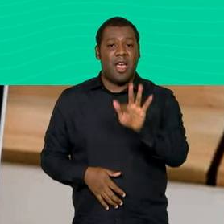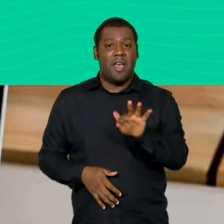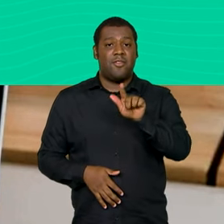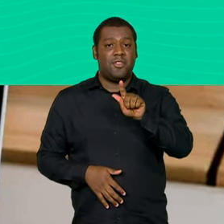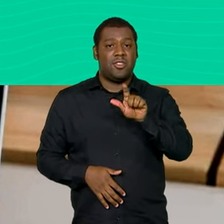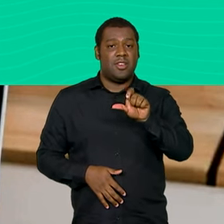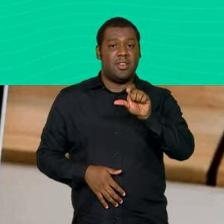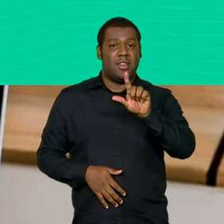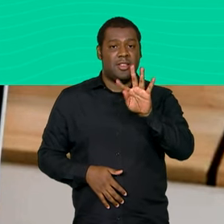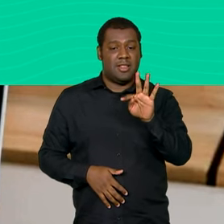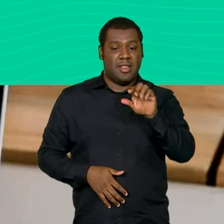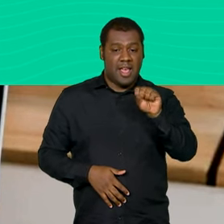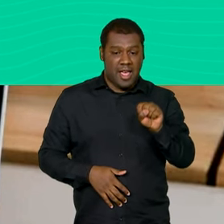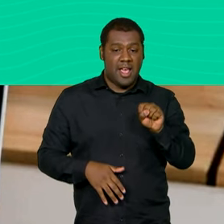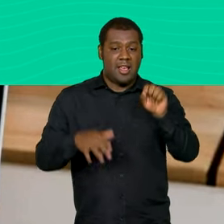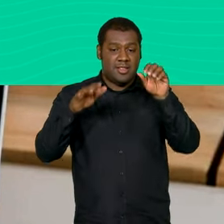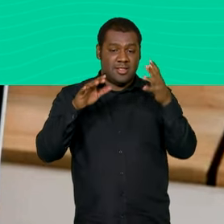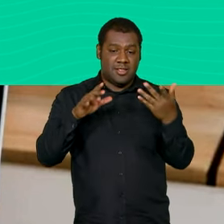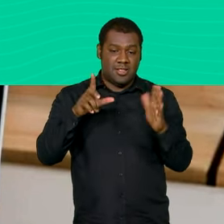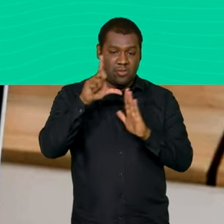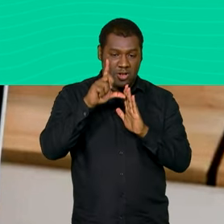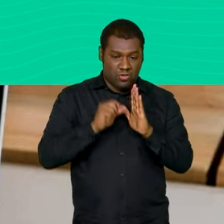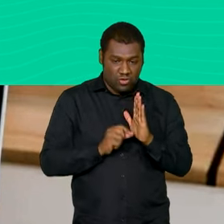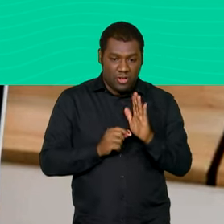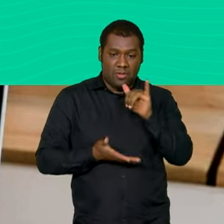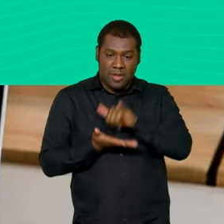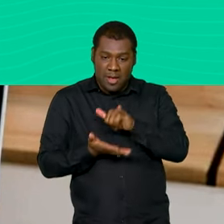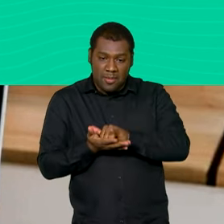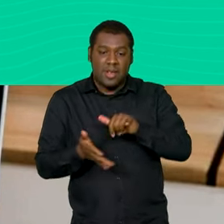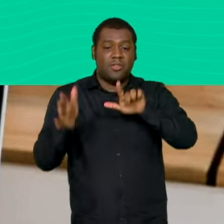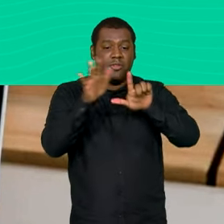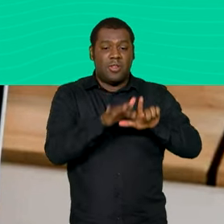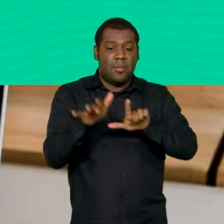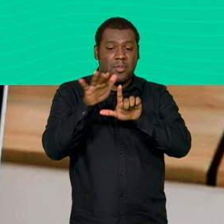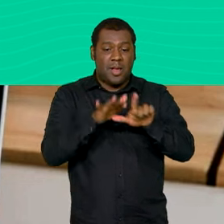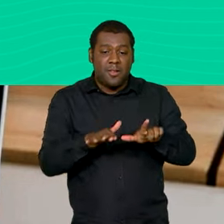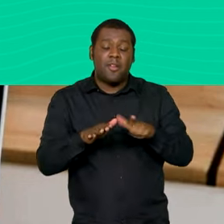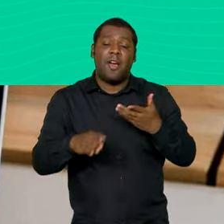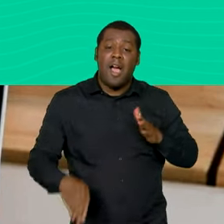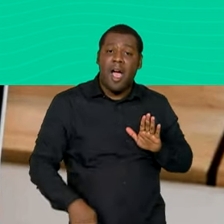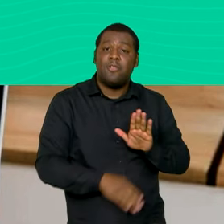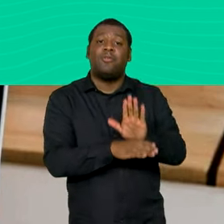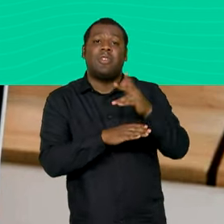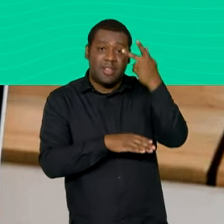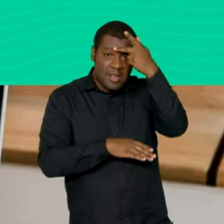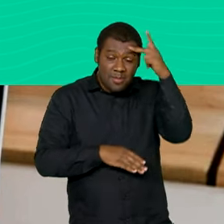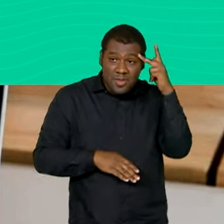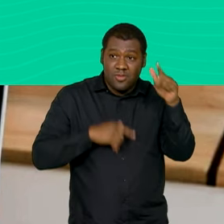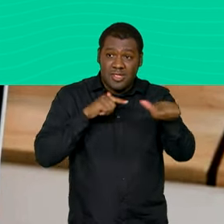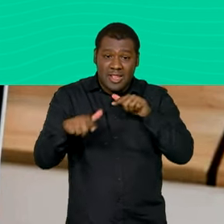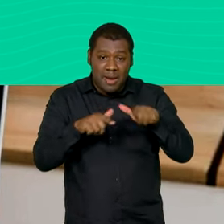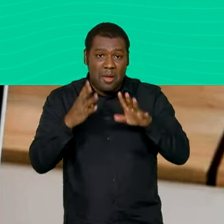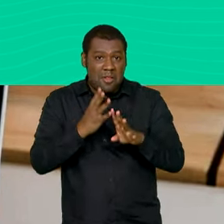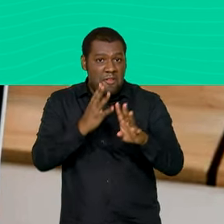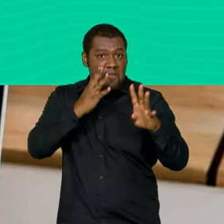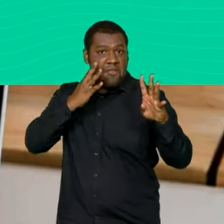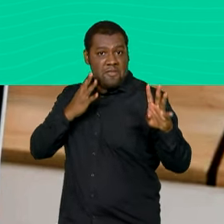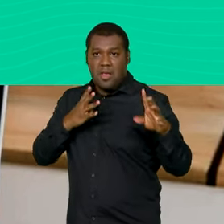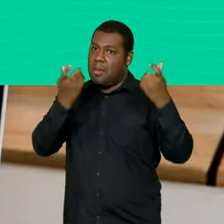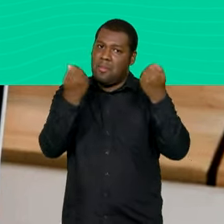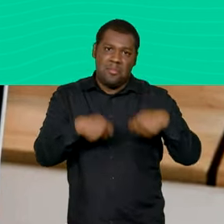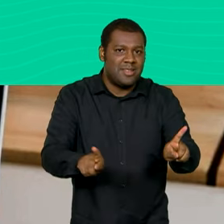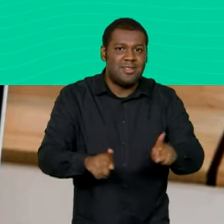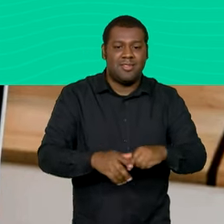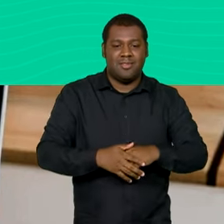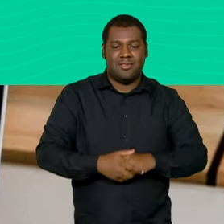Digital também vai trazer redução de custos operacionais e ganho de tempo para os empregadores, estimado